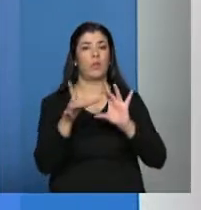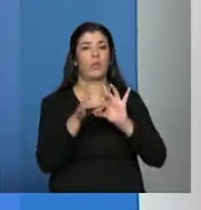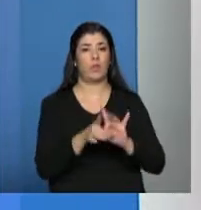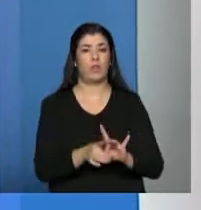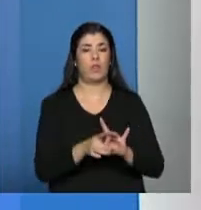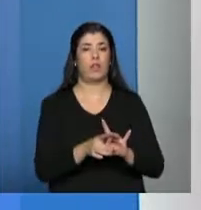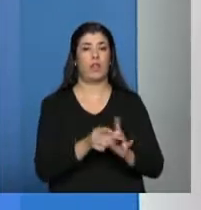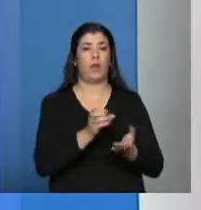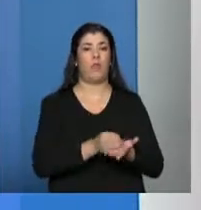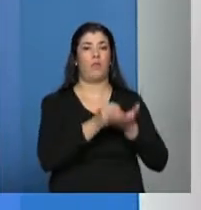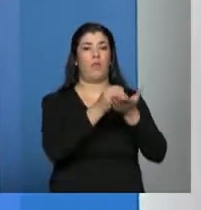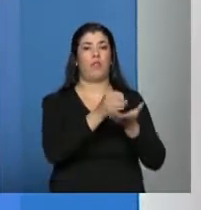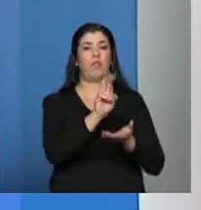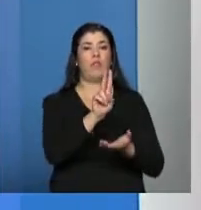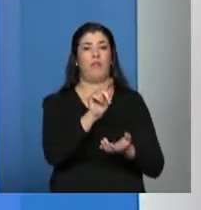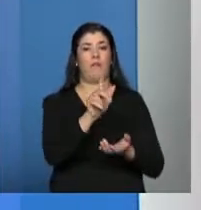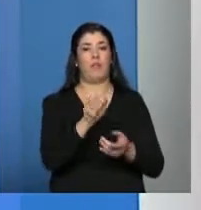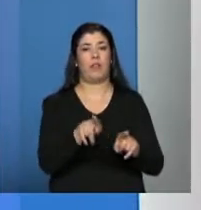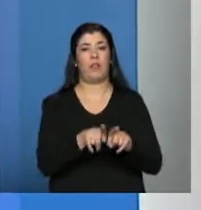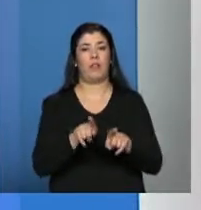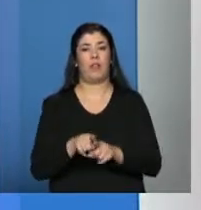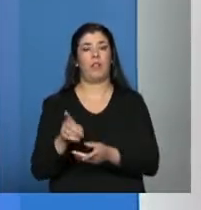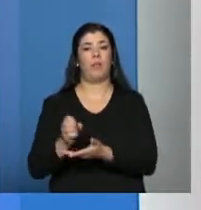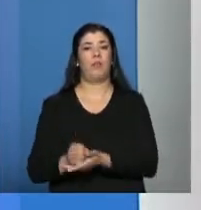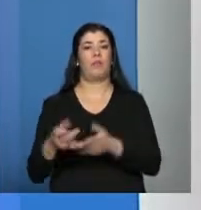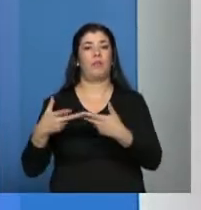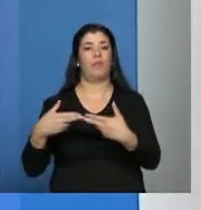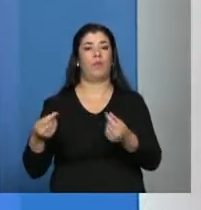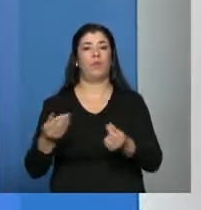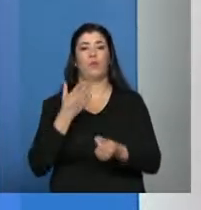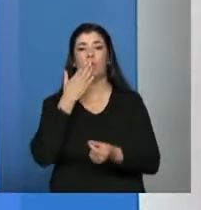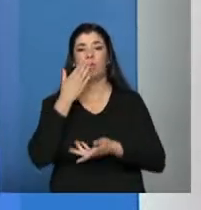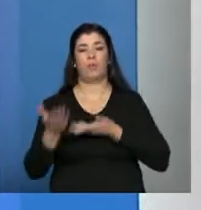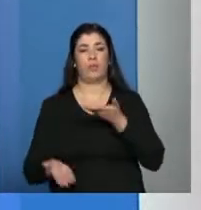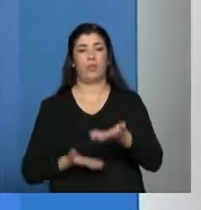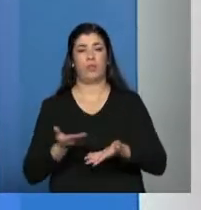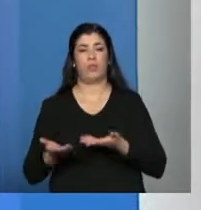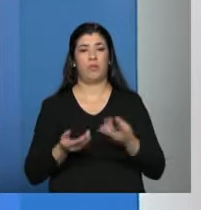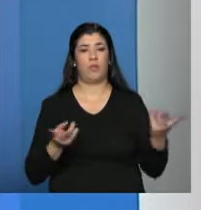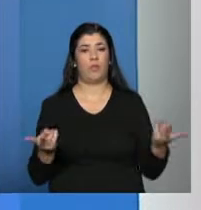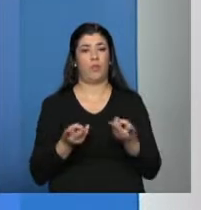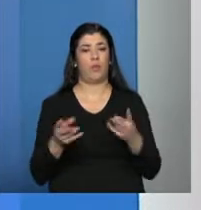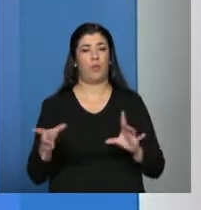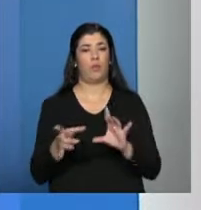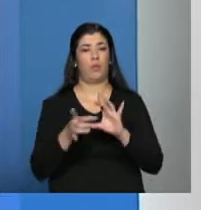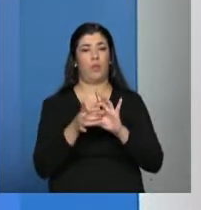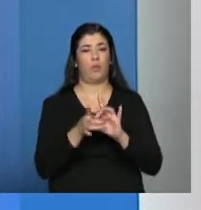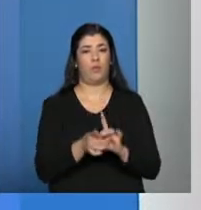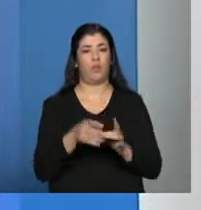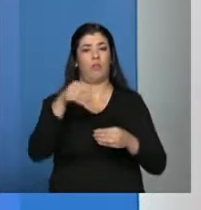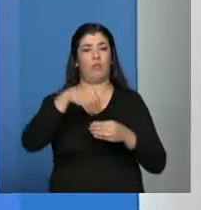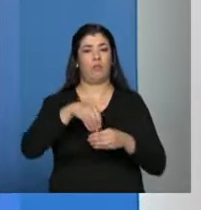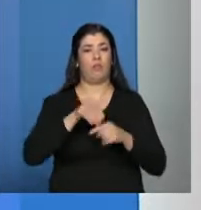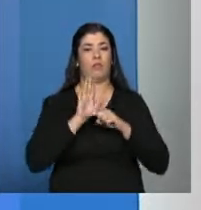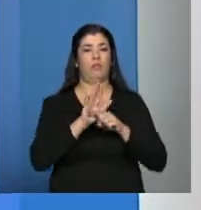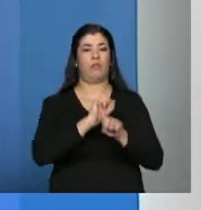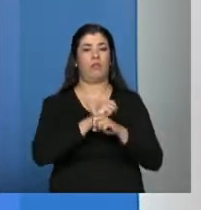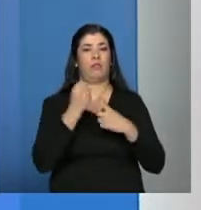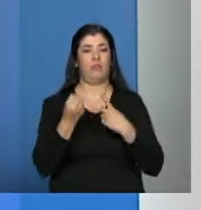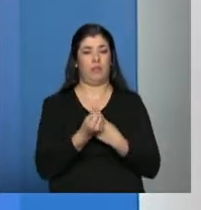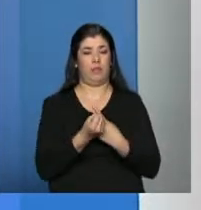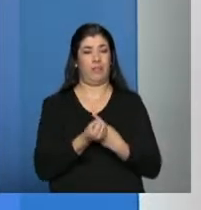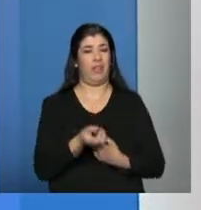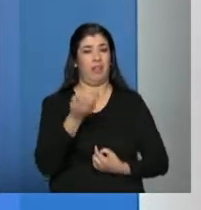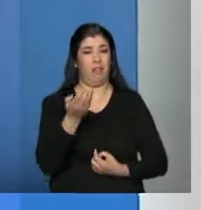ofertas das necessidades locais que tem da presença do serviço da assistência social. Então, mais do que uma base de